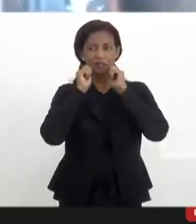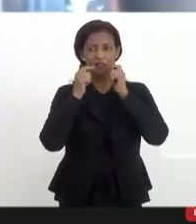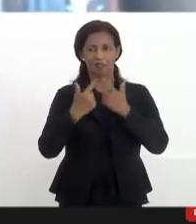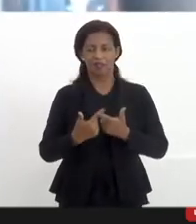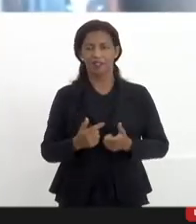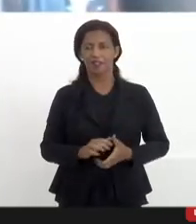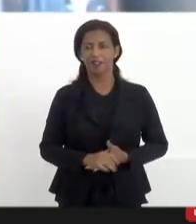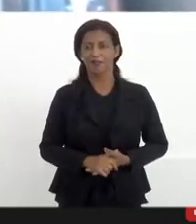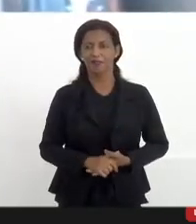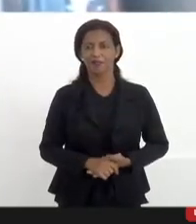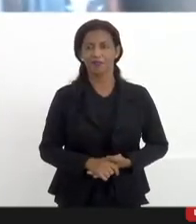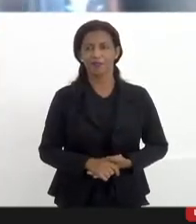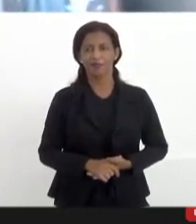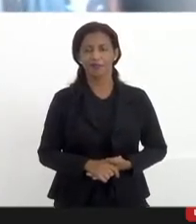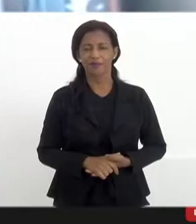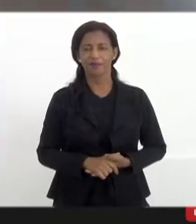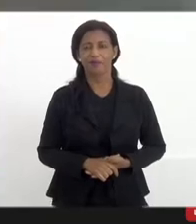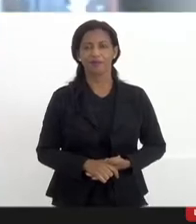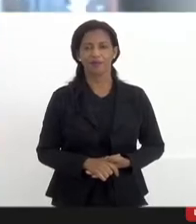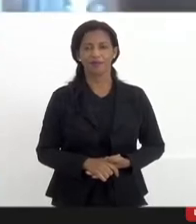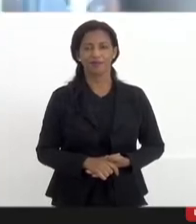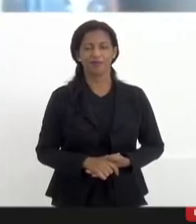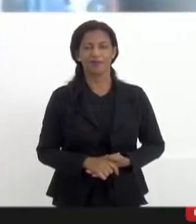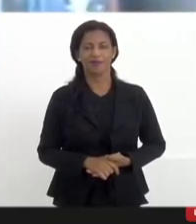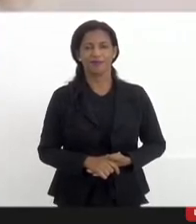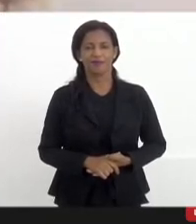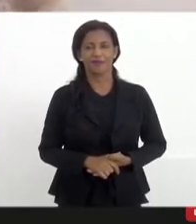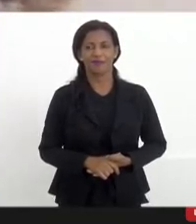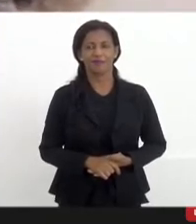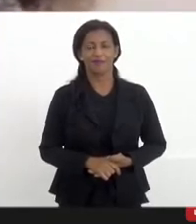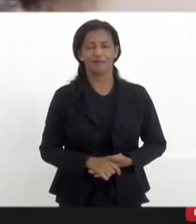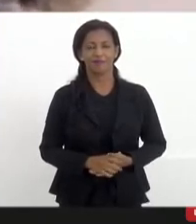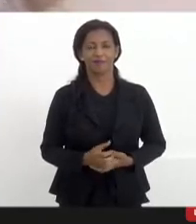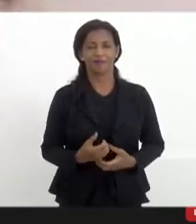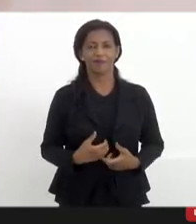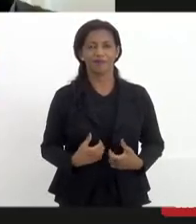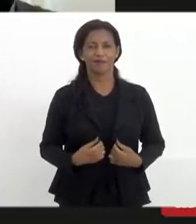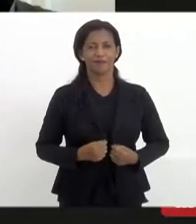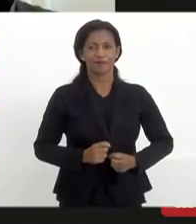Dani, não tinha dado para você. Um beijo. gente,